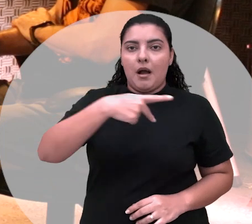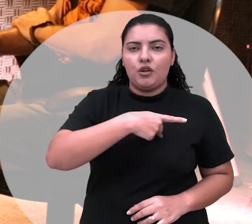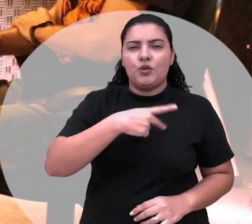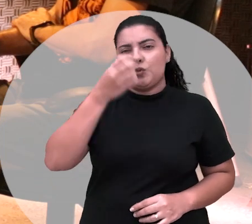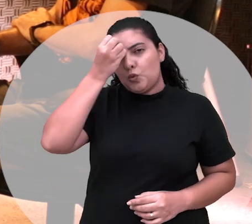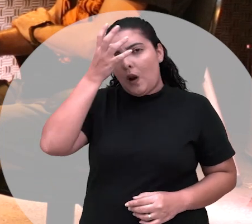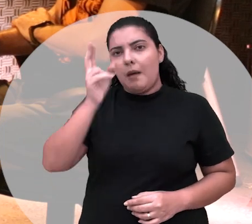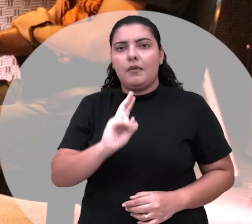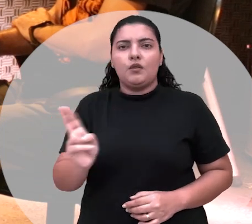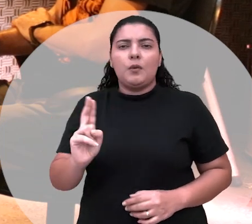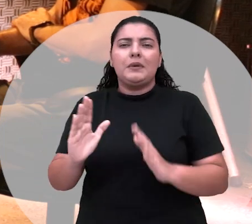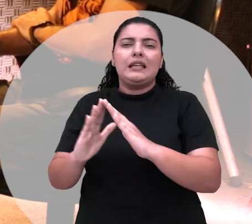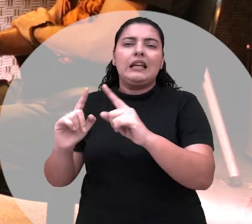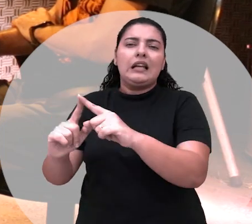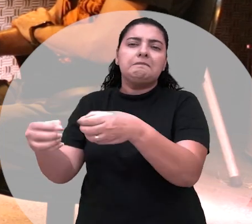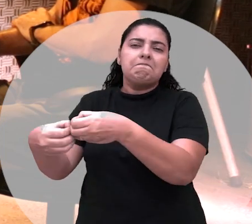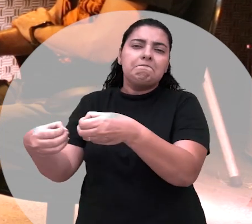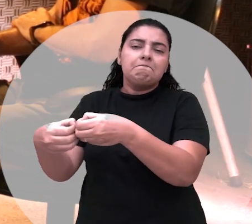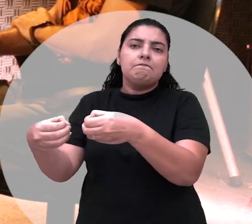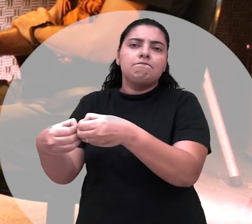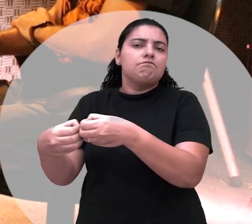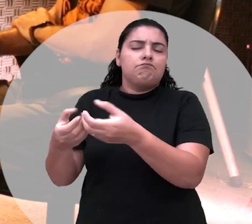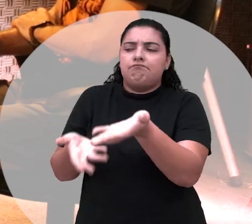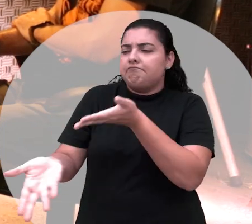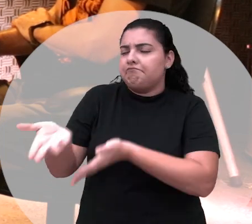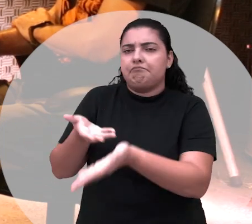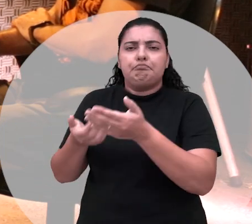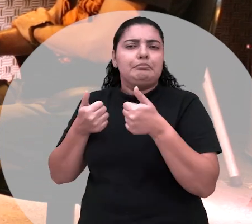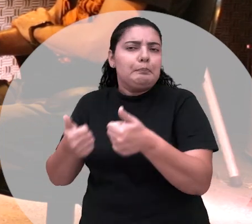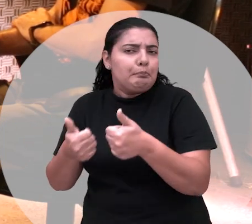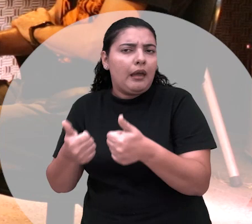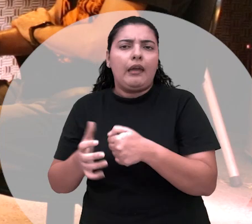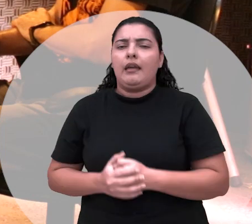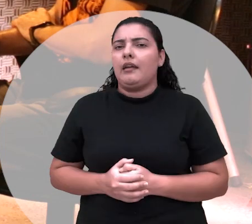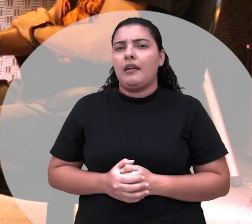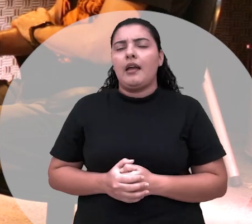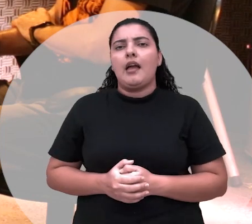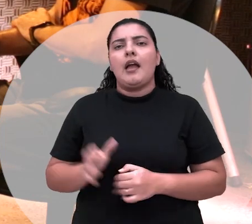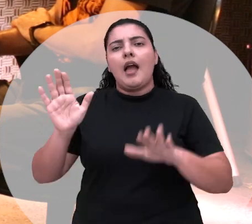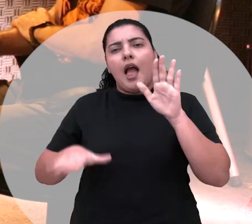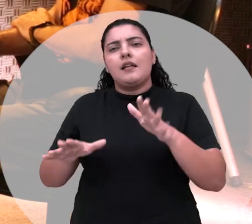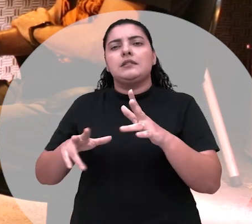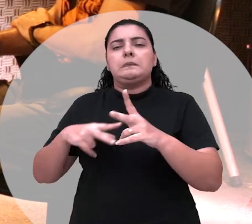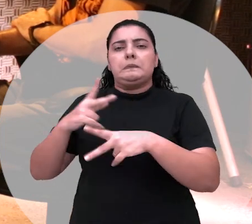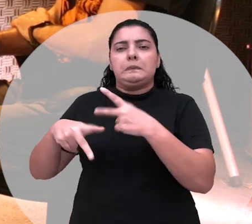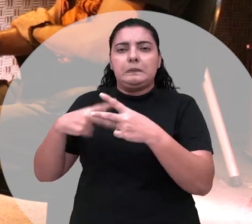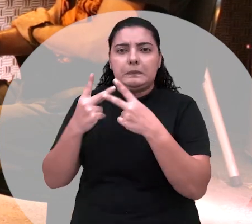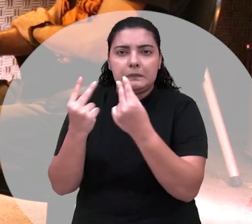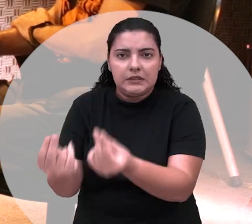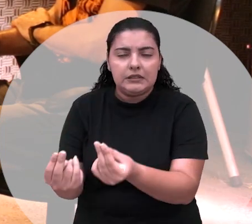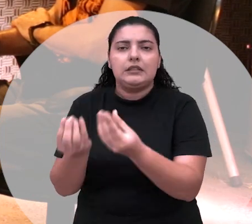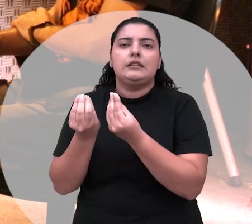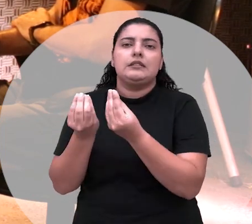estou lembrada também que tem uma igrejinha lá também me dou super bem às vezes eu faço faixa da criança sobra brinquedo da faixa das crianças